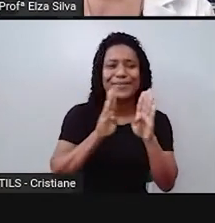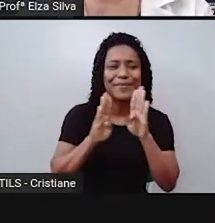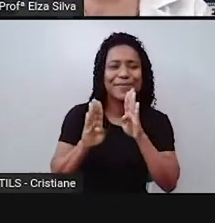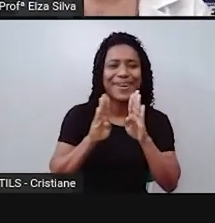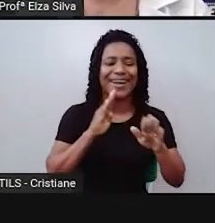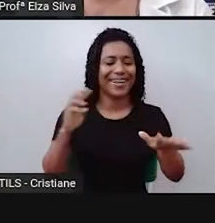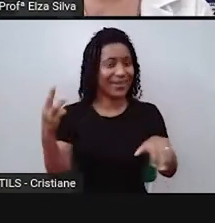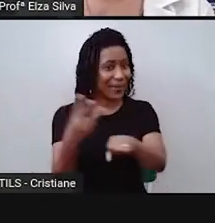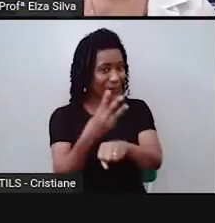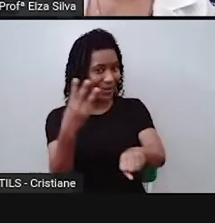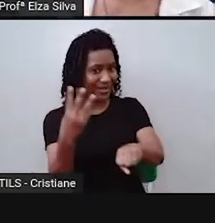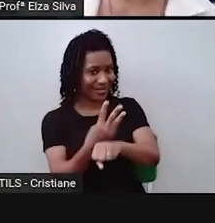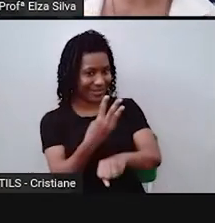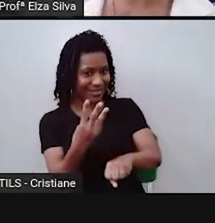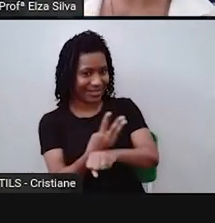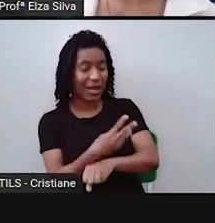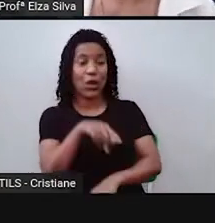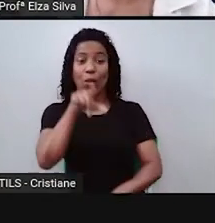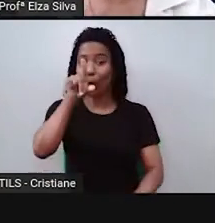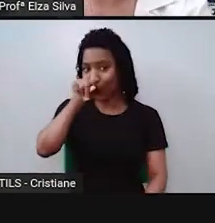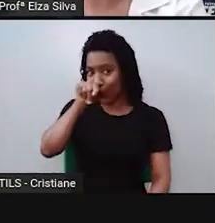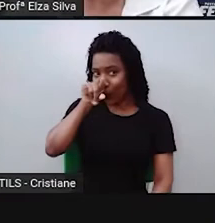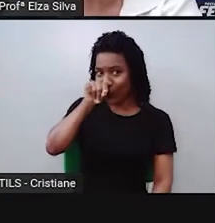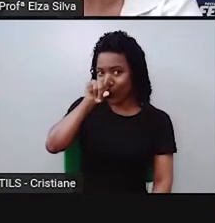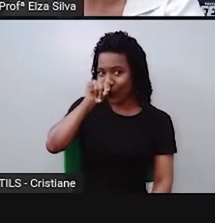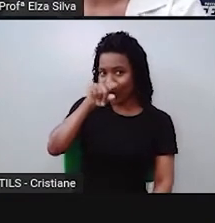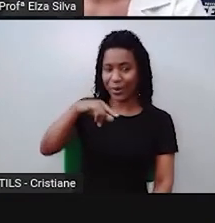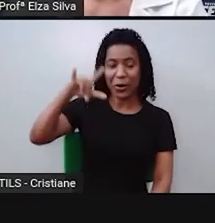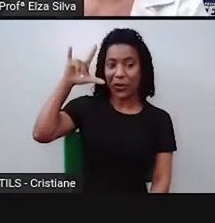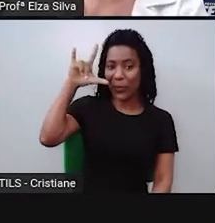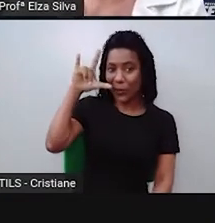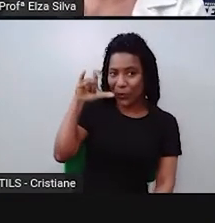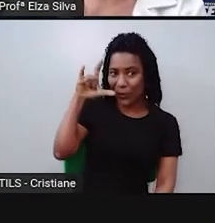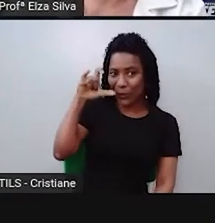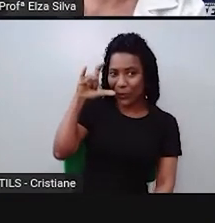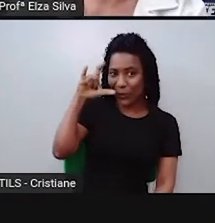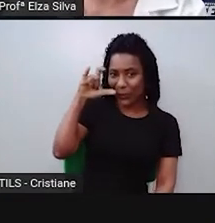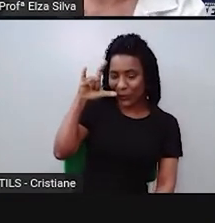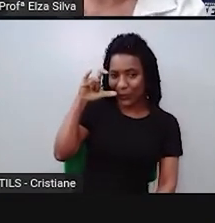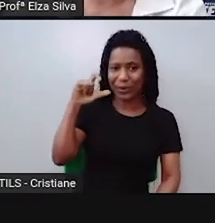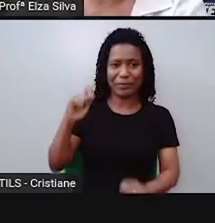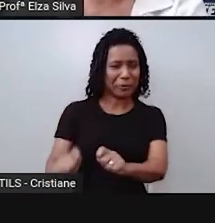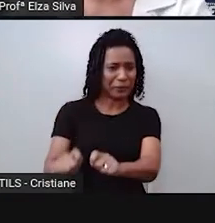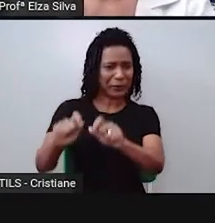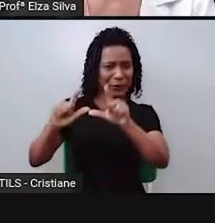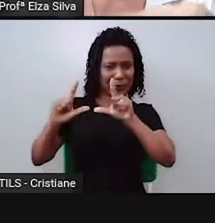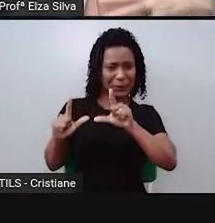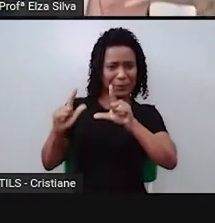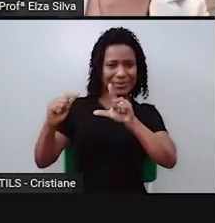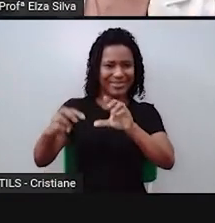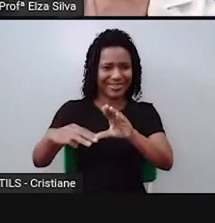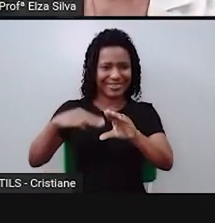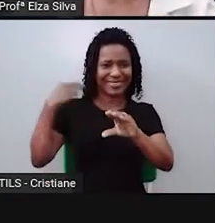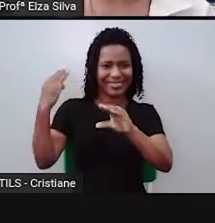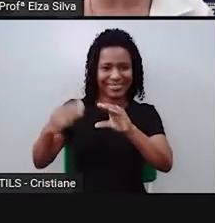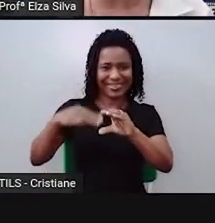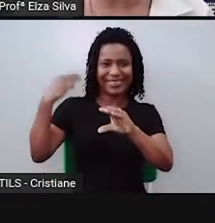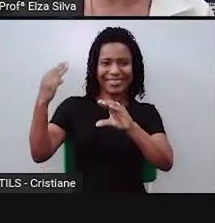no WhatsApp, no Twitter, no Instagram, nas caixas de mensagens, nas